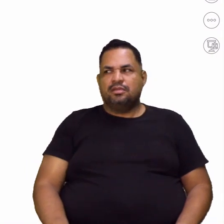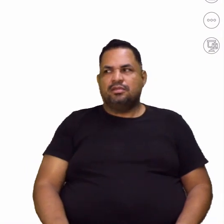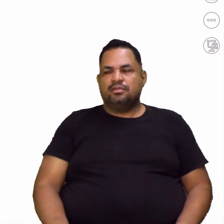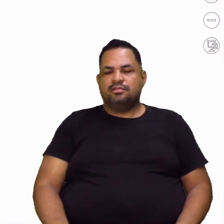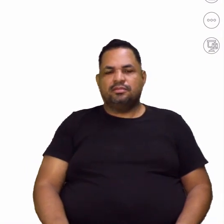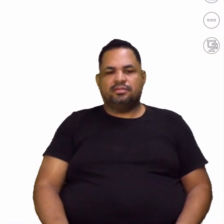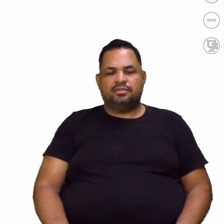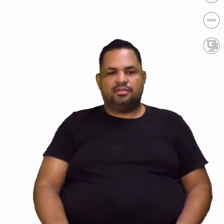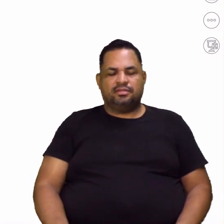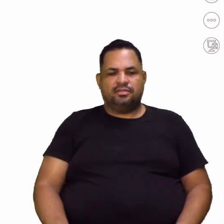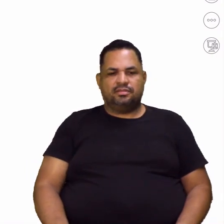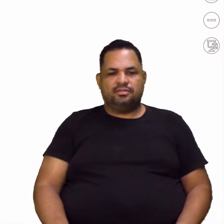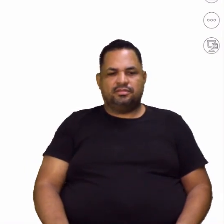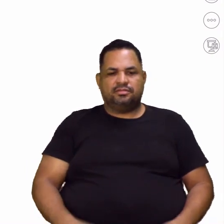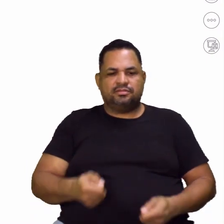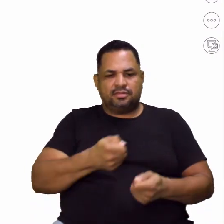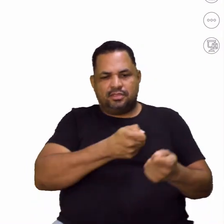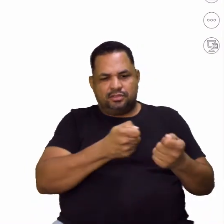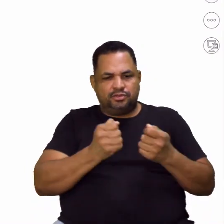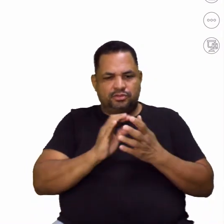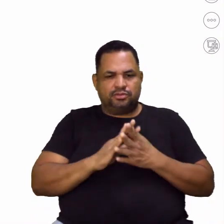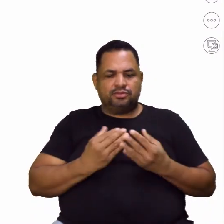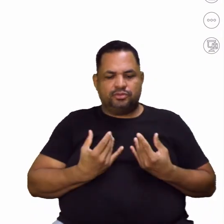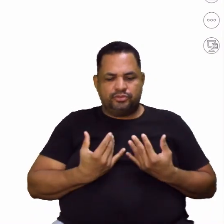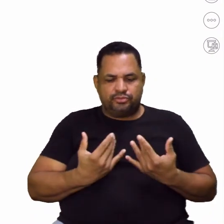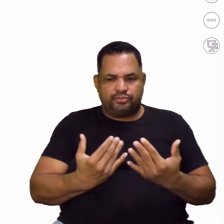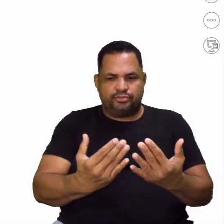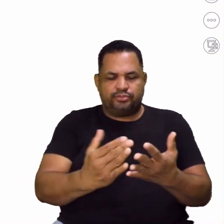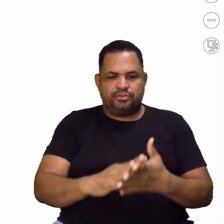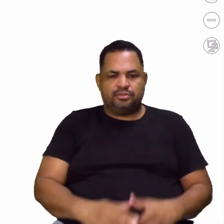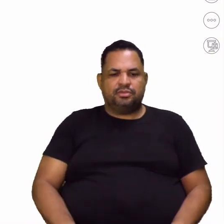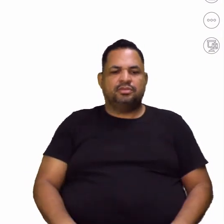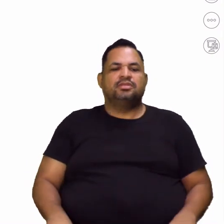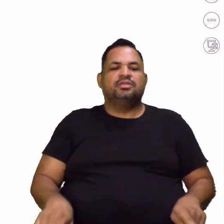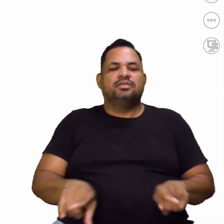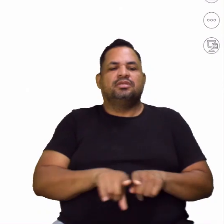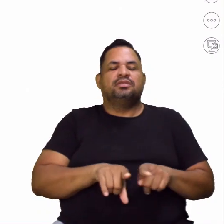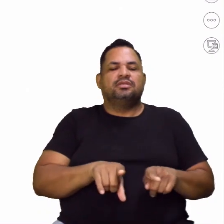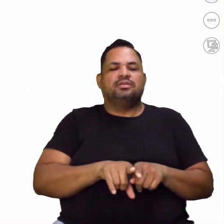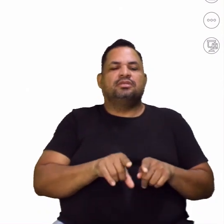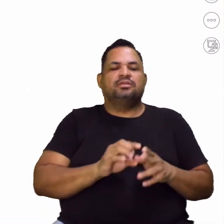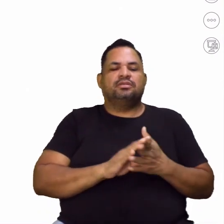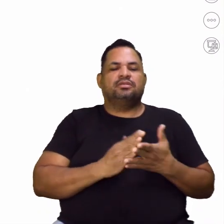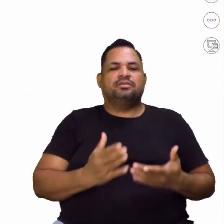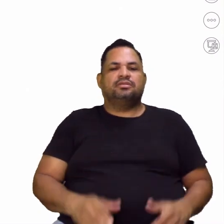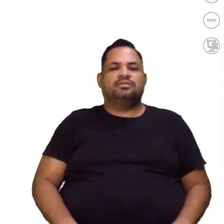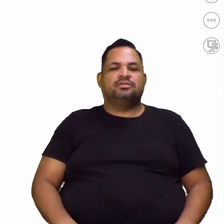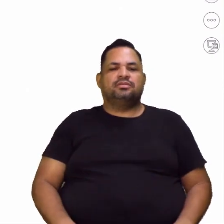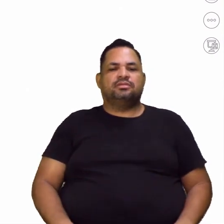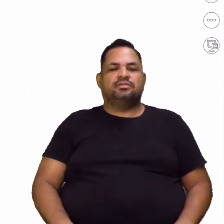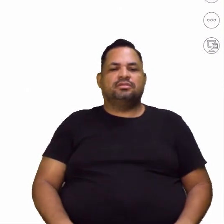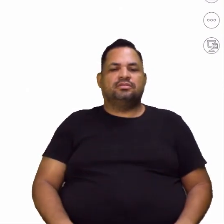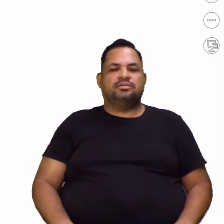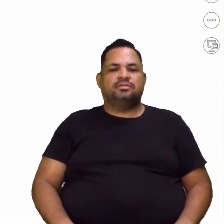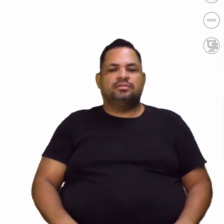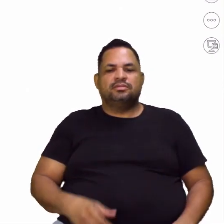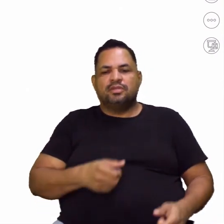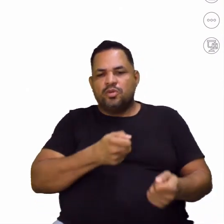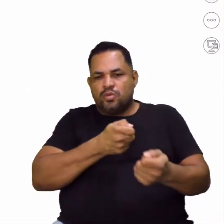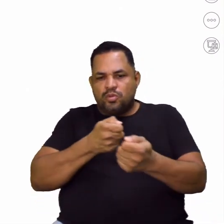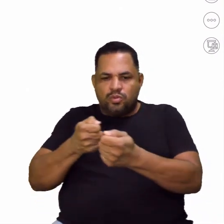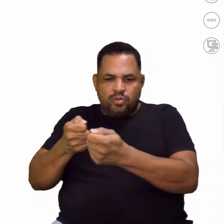borracha. De jardim. Tá certo? Também pode ligar a mangueira de incêndio, né?